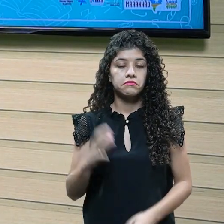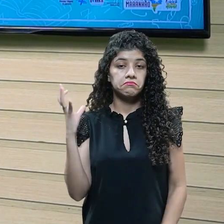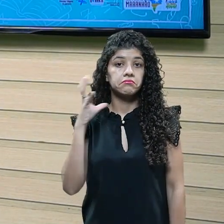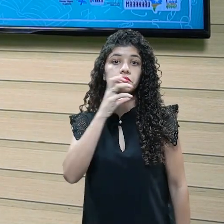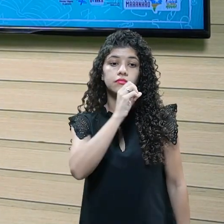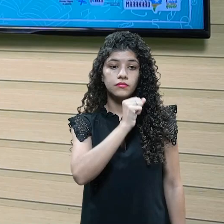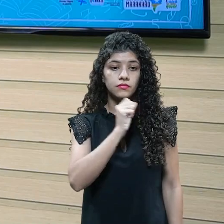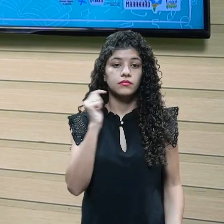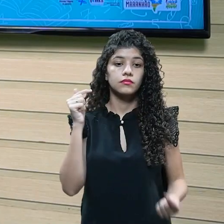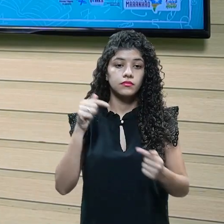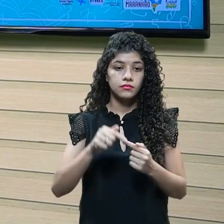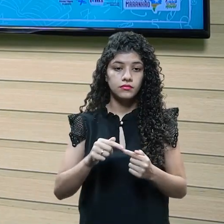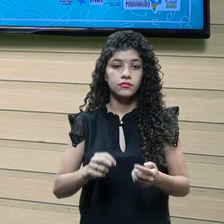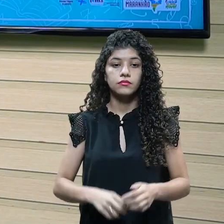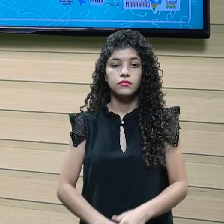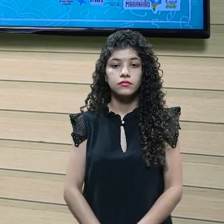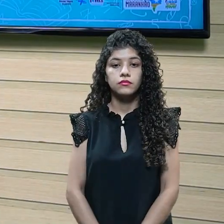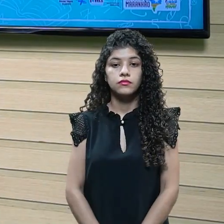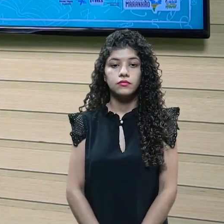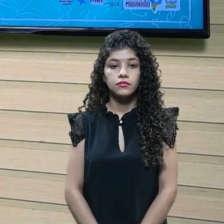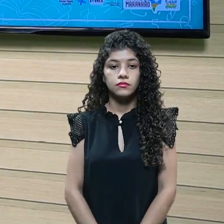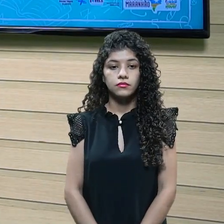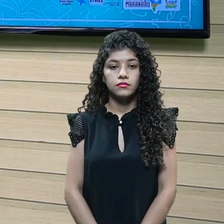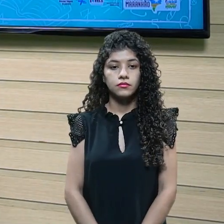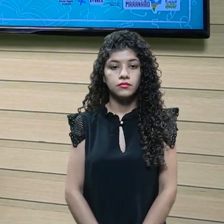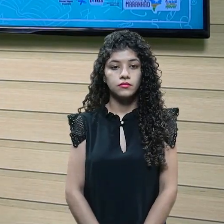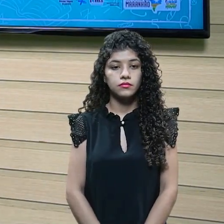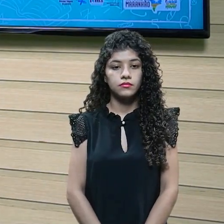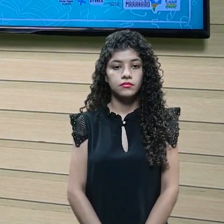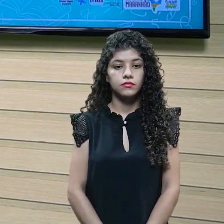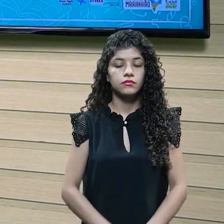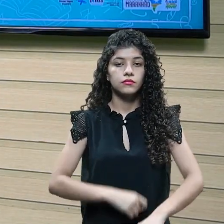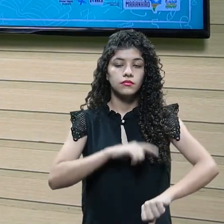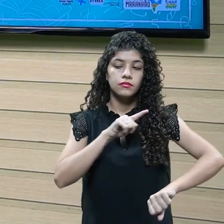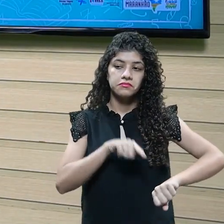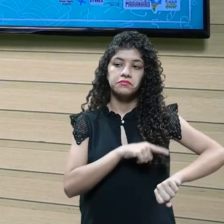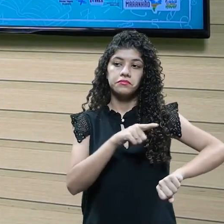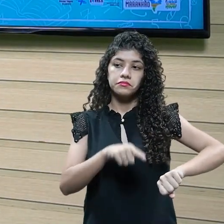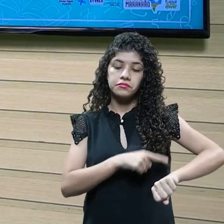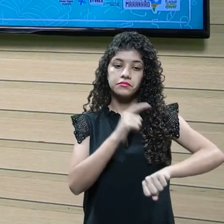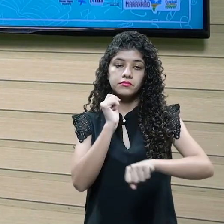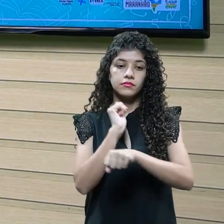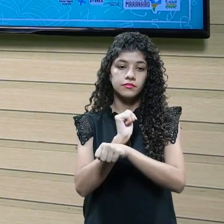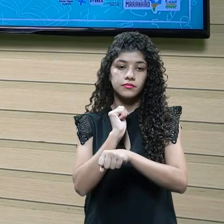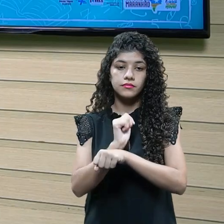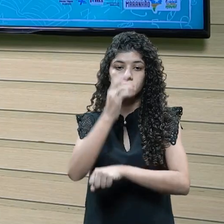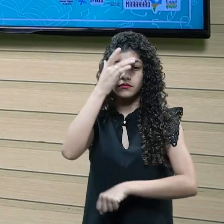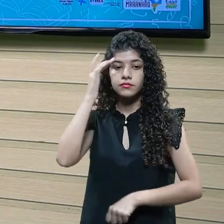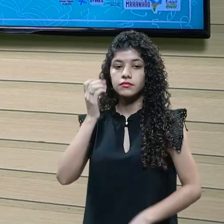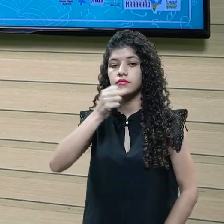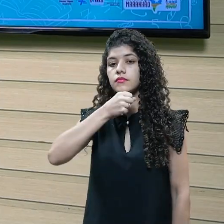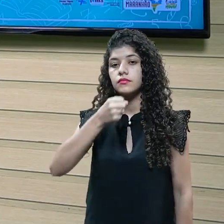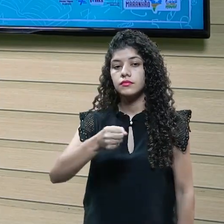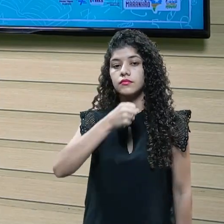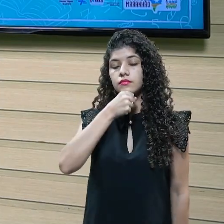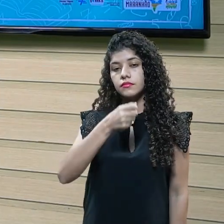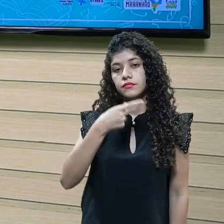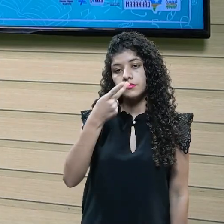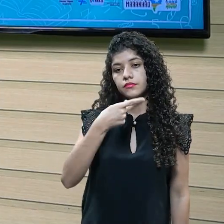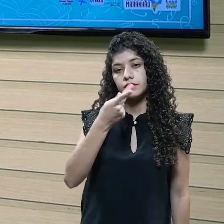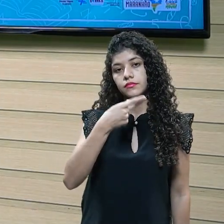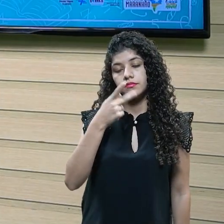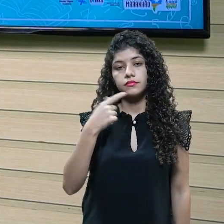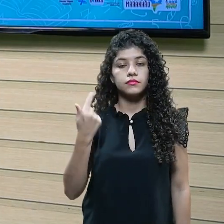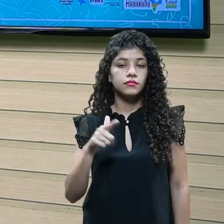rápido e objetivo um evento, né? Então, ninguém gosta de ficar horas e horas esperando alguém falar, falar, falar sem